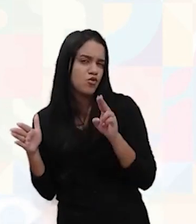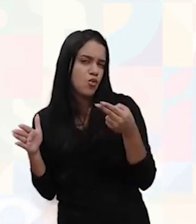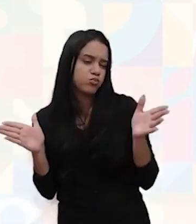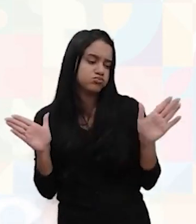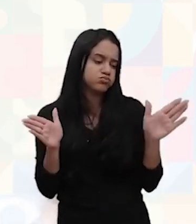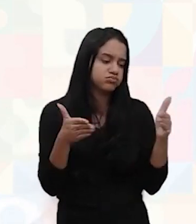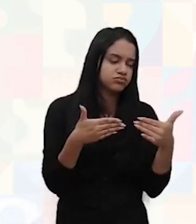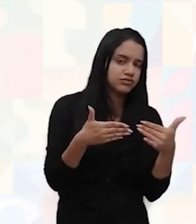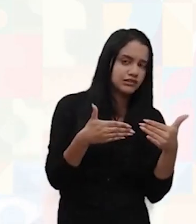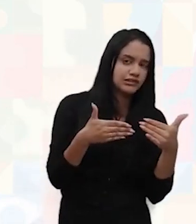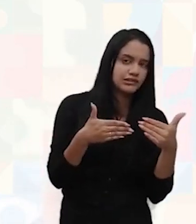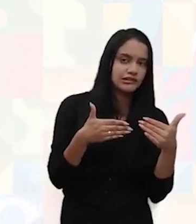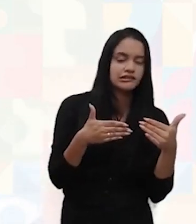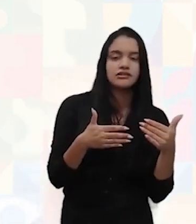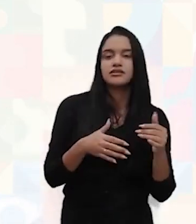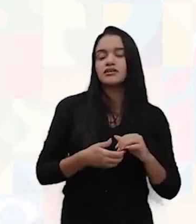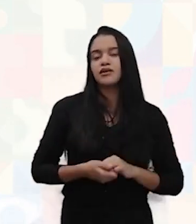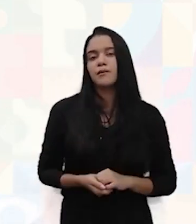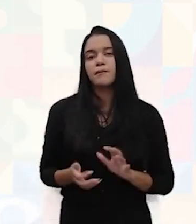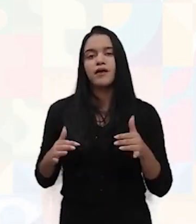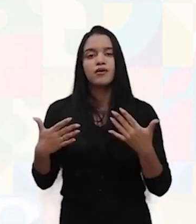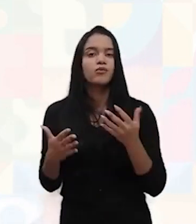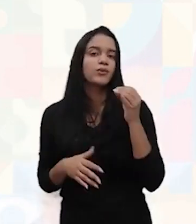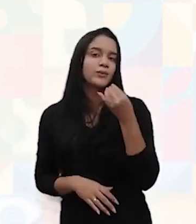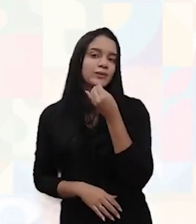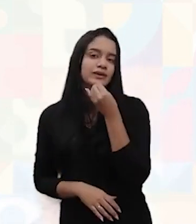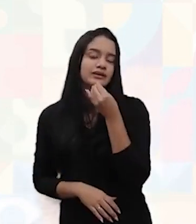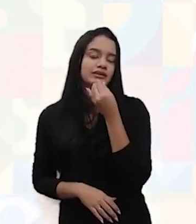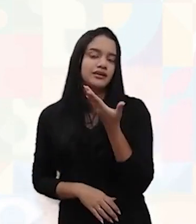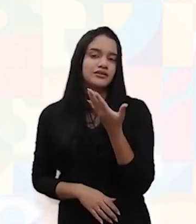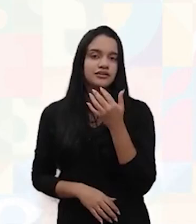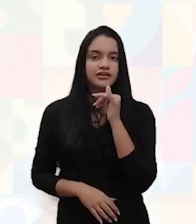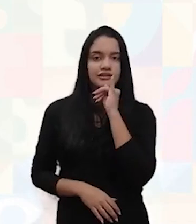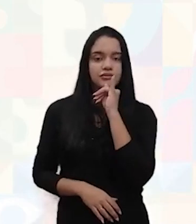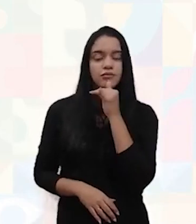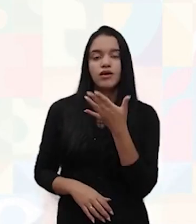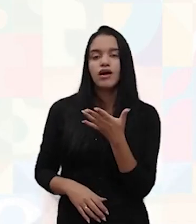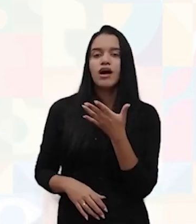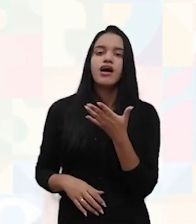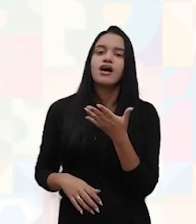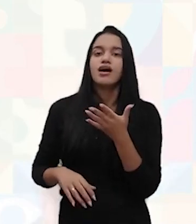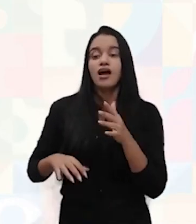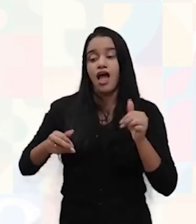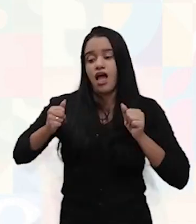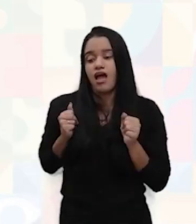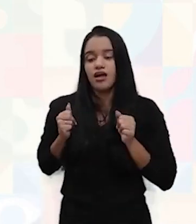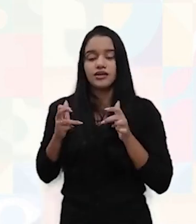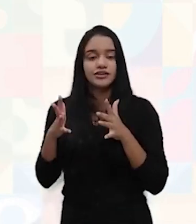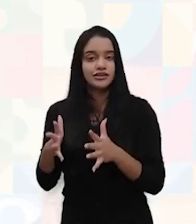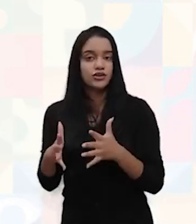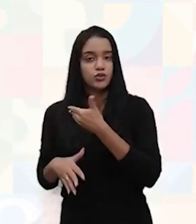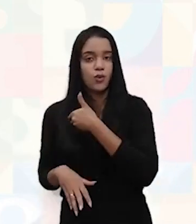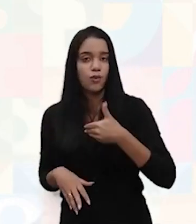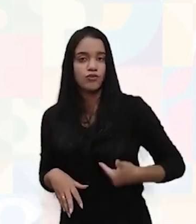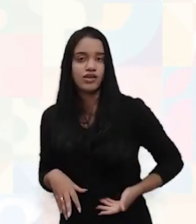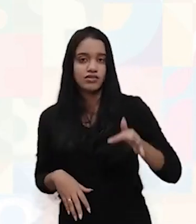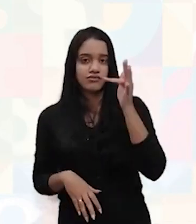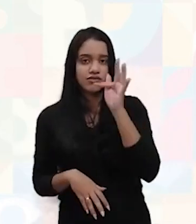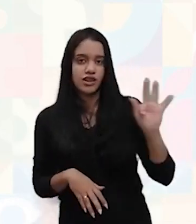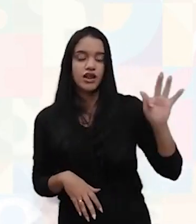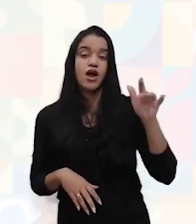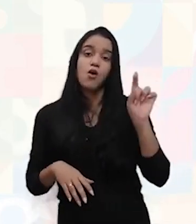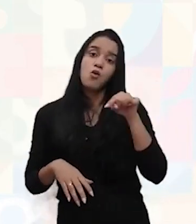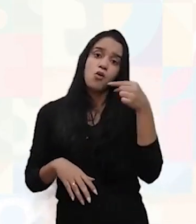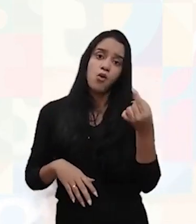fechado? Está mais contido? Quais são as oportunidades que, muitas vezes, uma determinada ação do governo federal, ou do governo